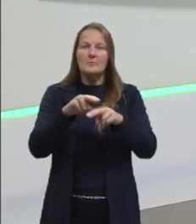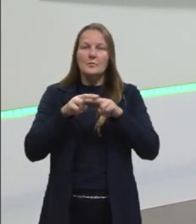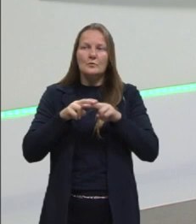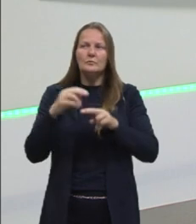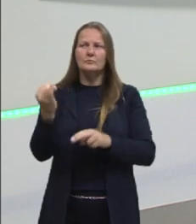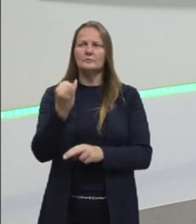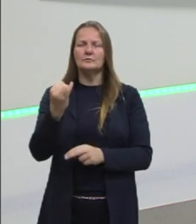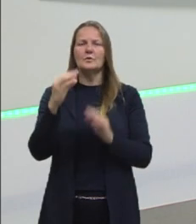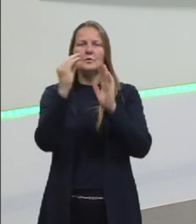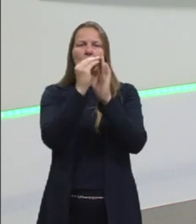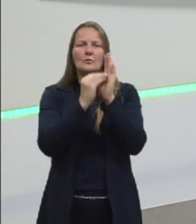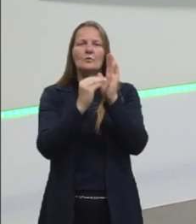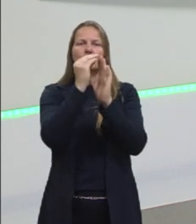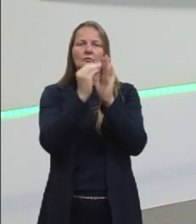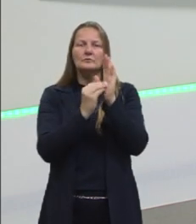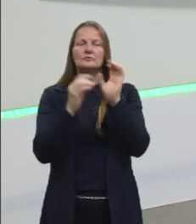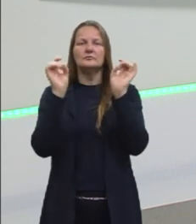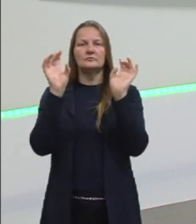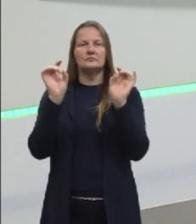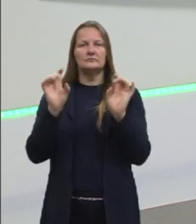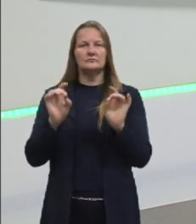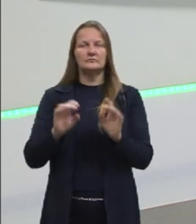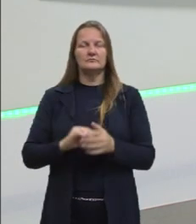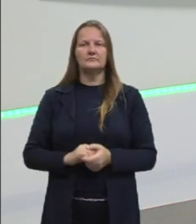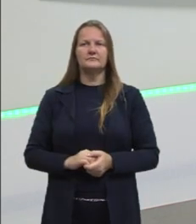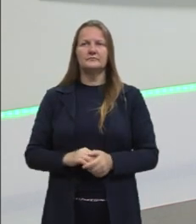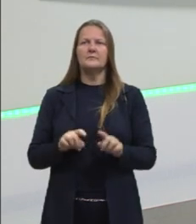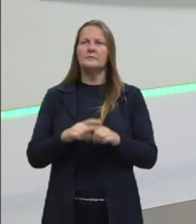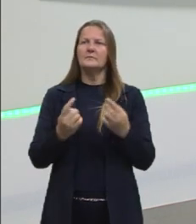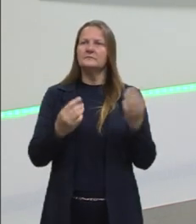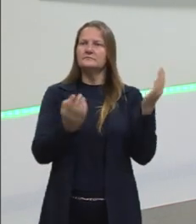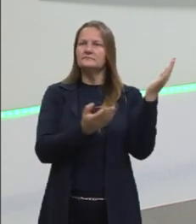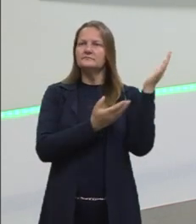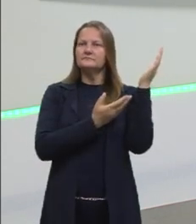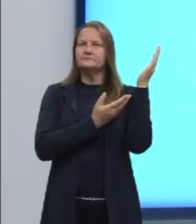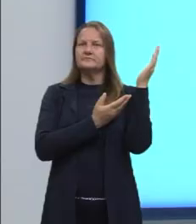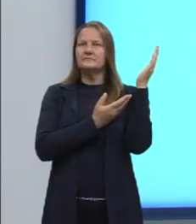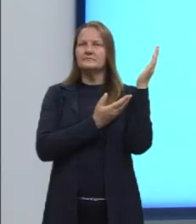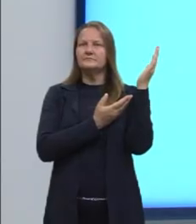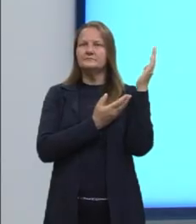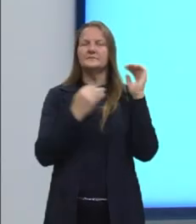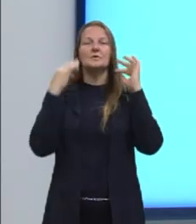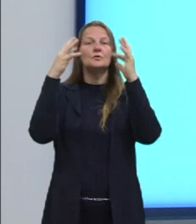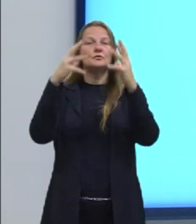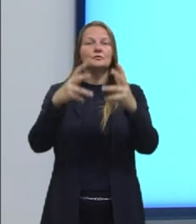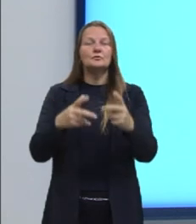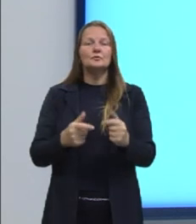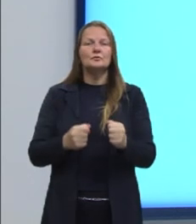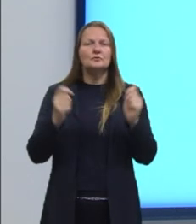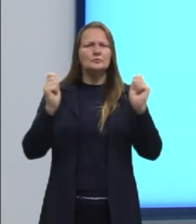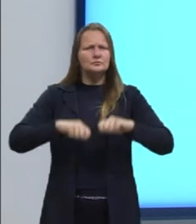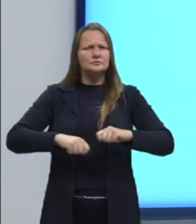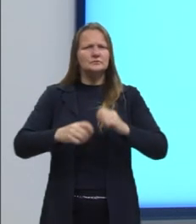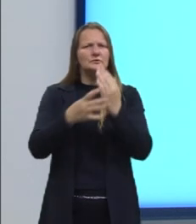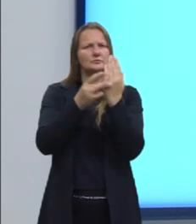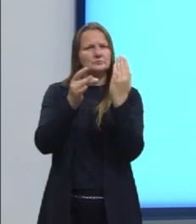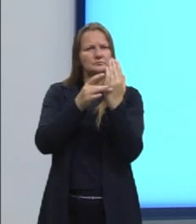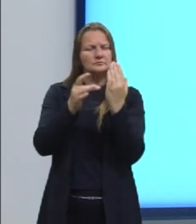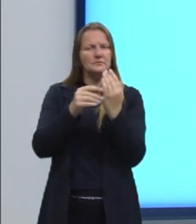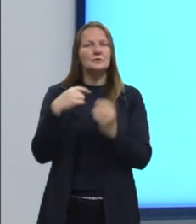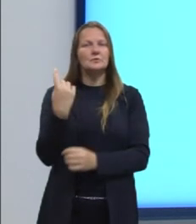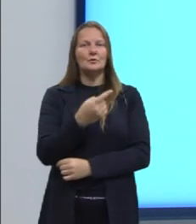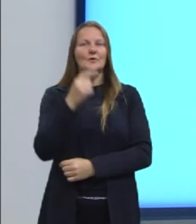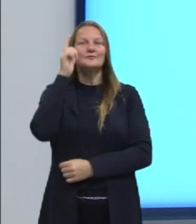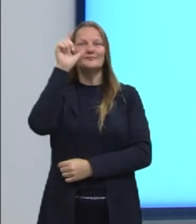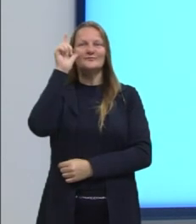conteúdos específicos, né? Mas aqui, gente, olhando para toda essa competência, todas as habilidades, nós